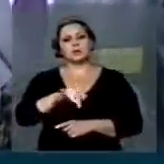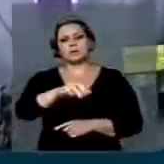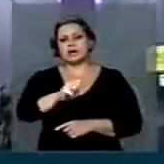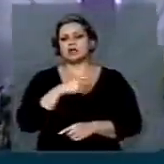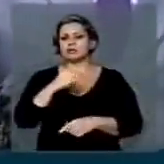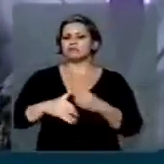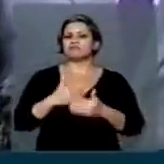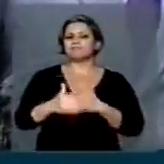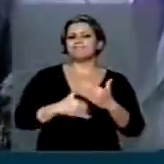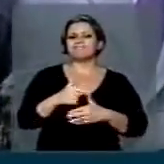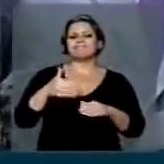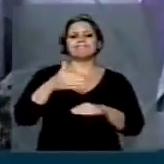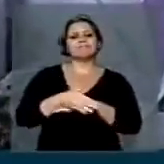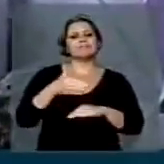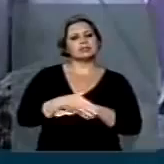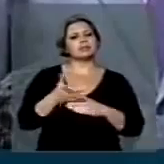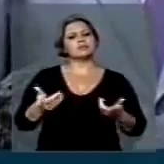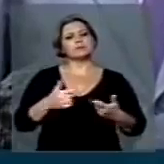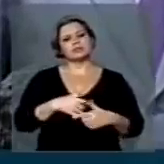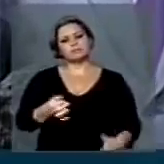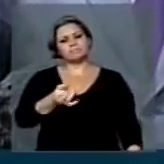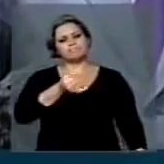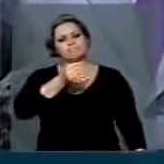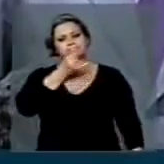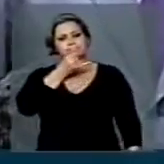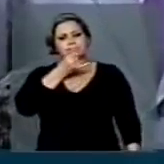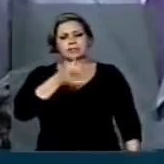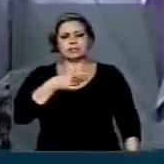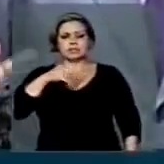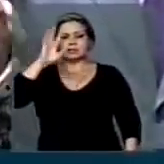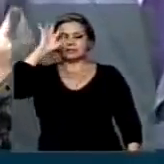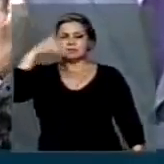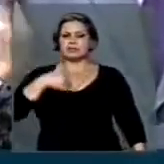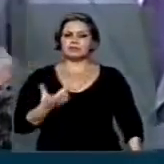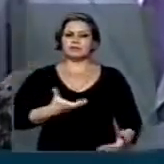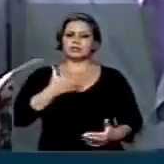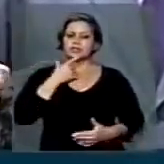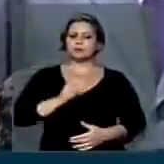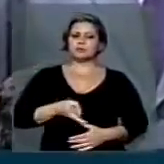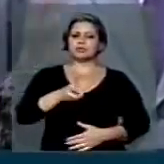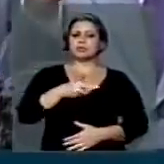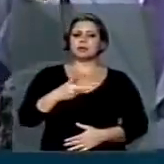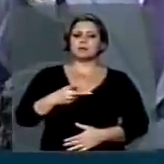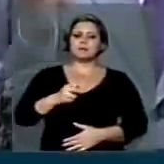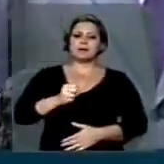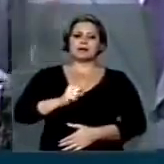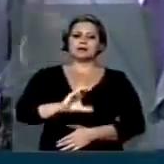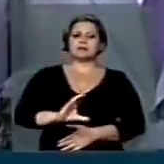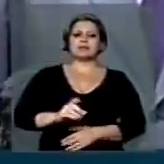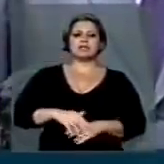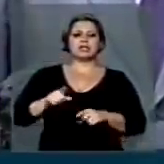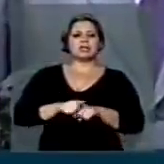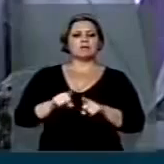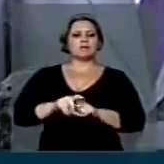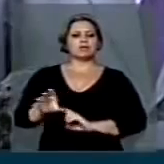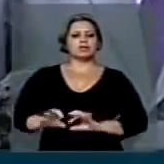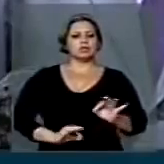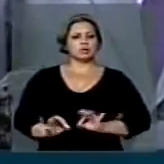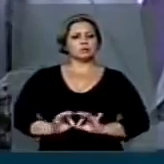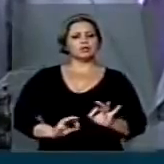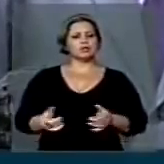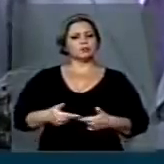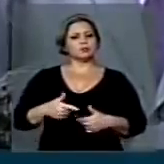tantos outros que participaram lá. Eu lamento muito esta decisão. Gostaria muito que o PSC estivesse como está sendo